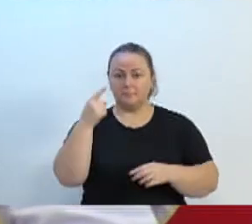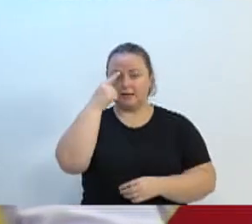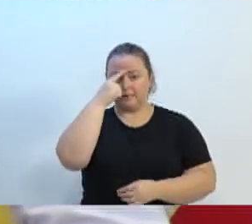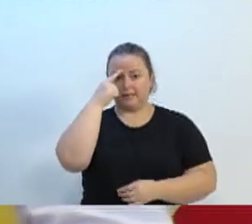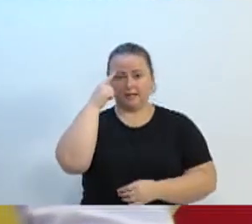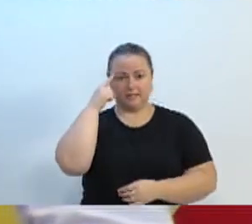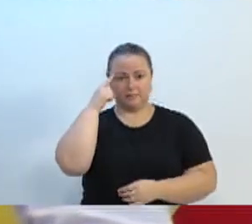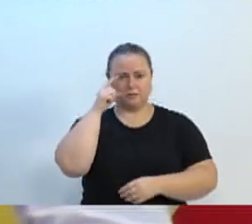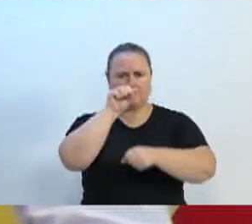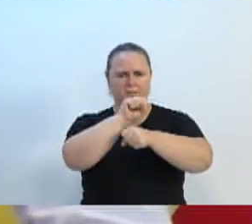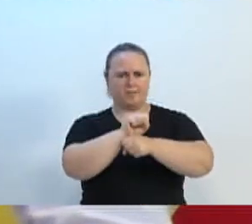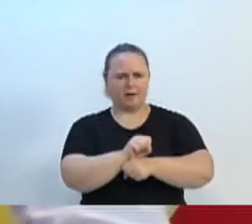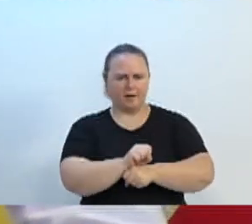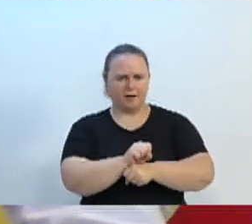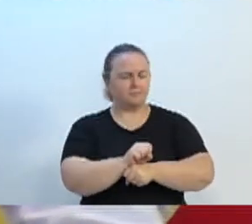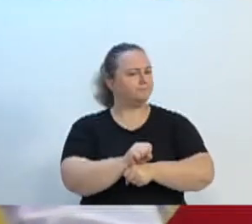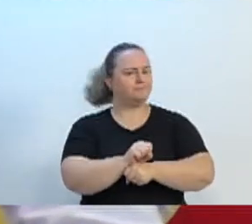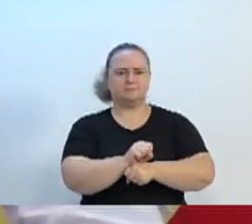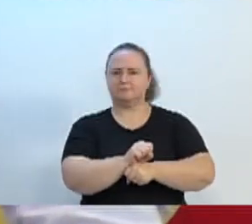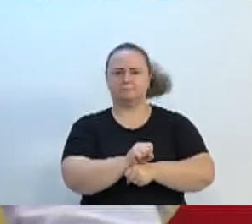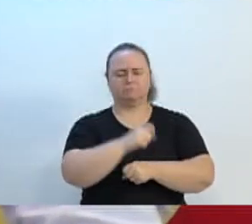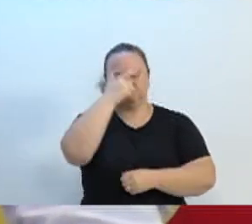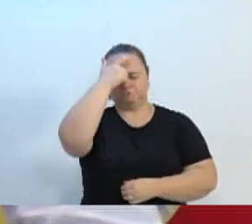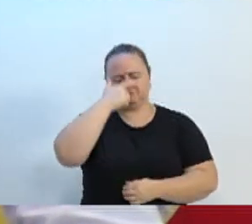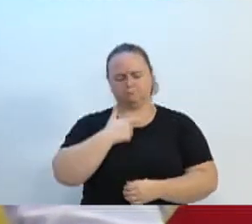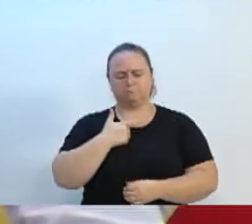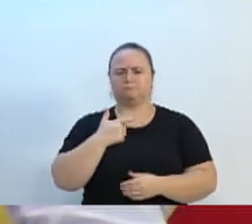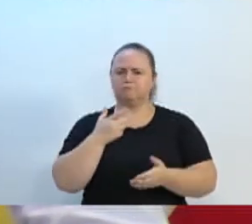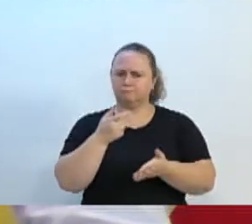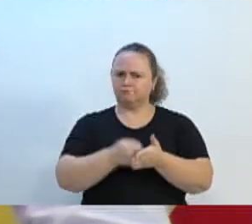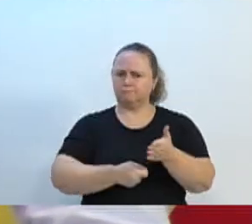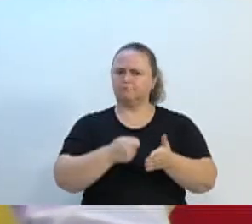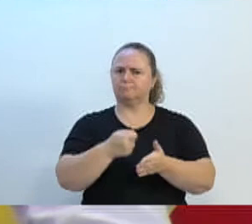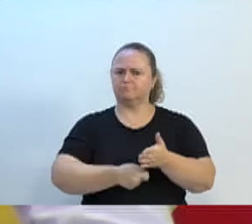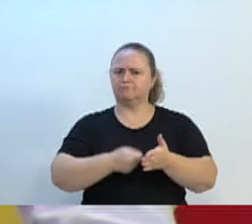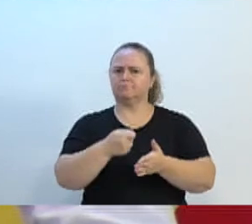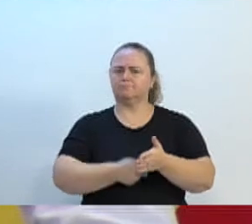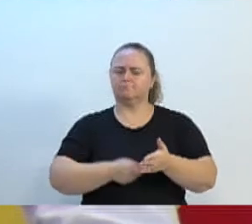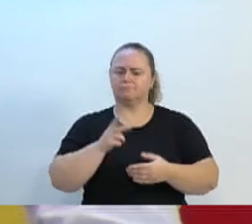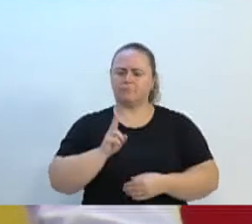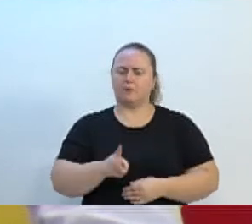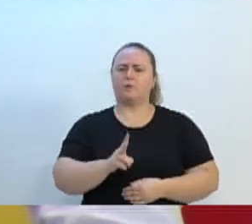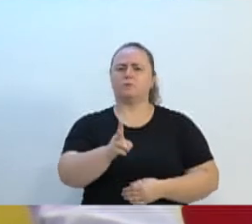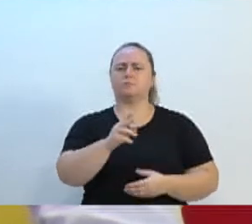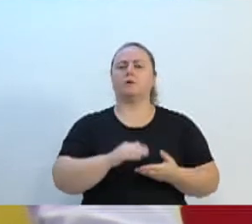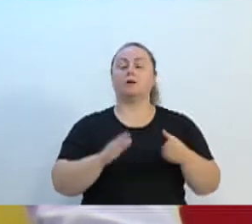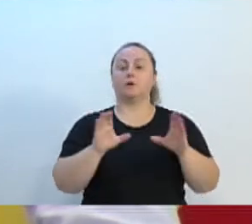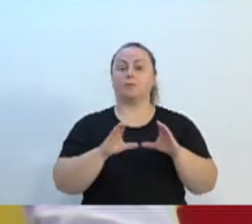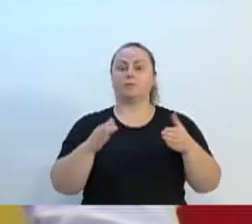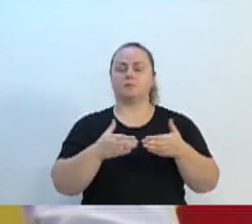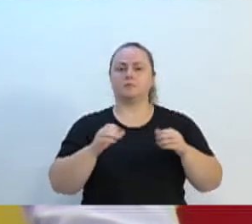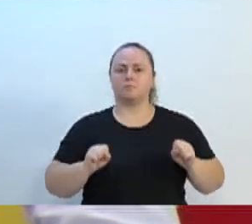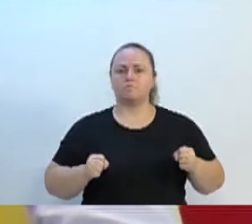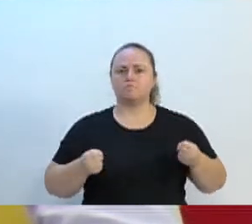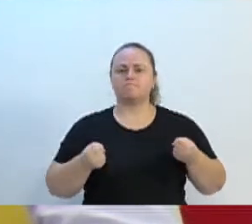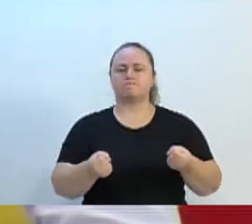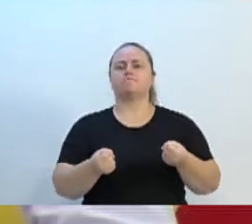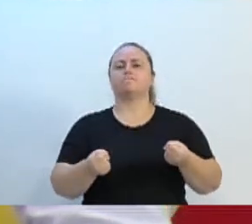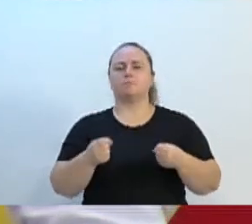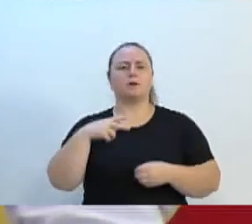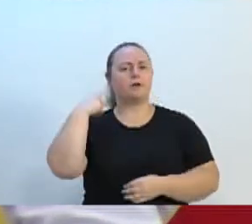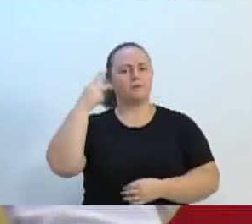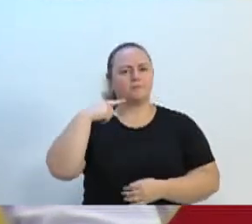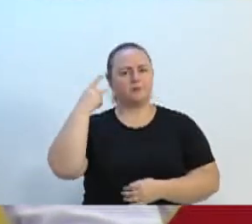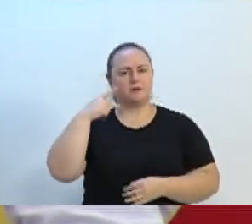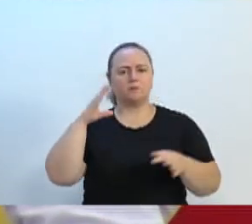parar. O Ito vai continuar. A comissão agora, o vereador de ano, vai fortalecer. Também agradecer os membros da comissão, vereadores que